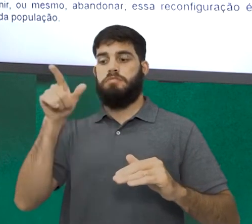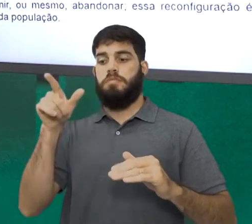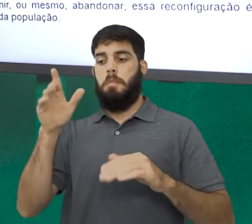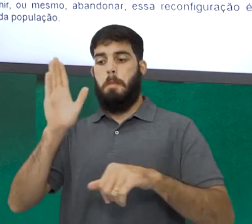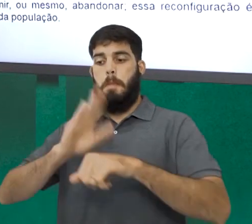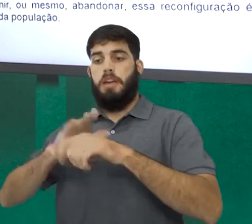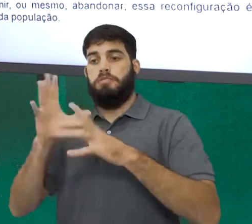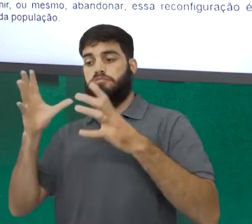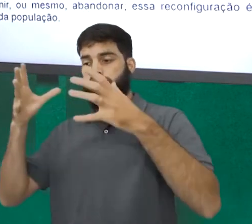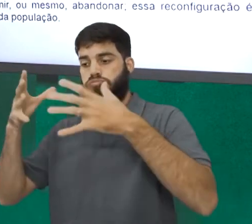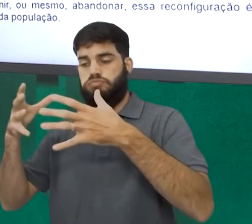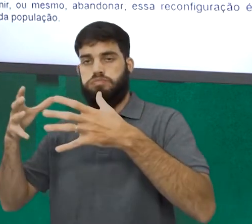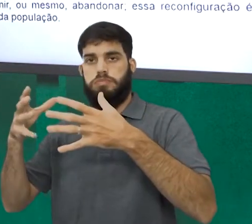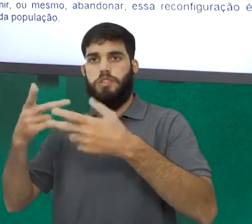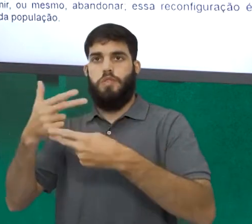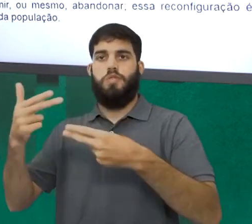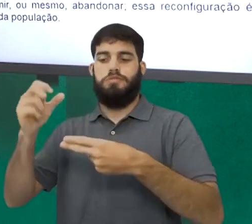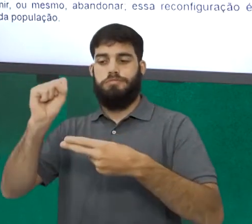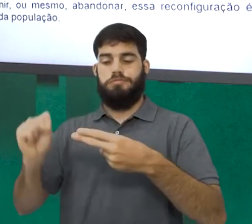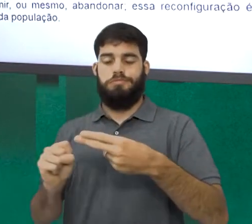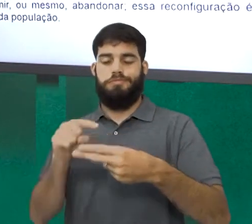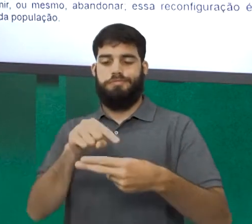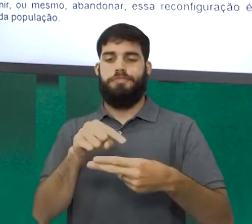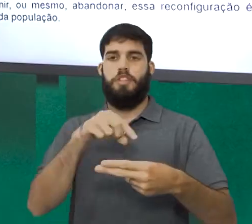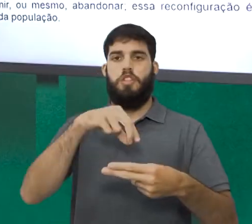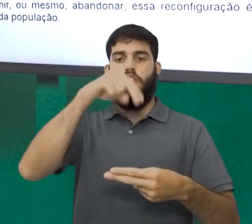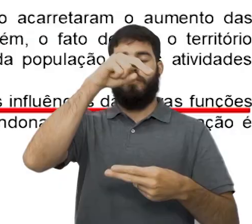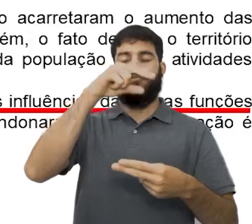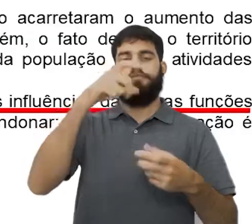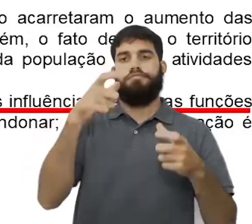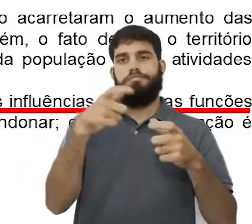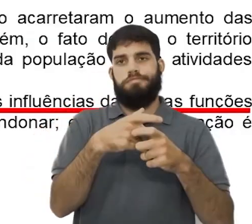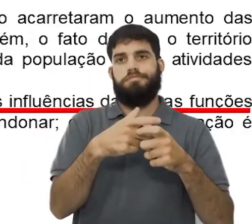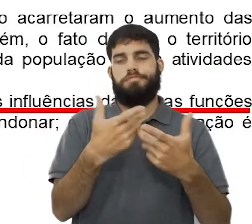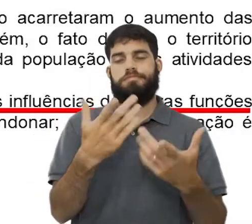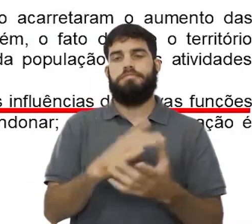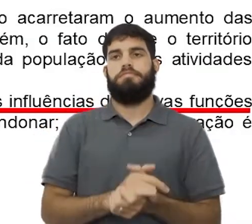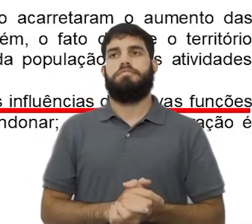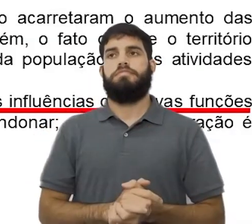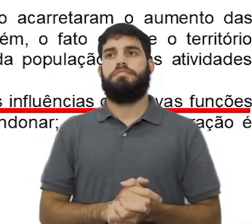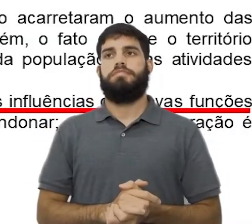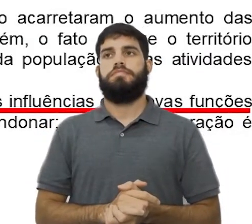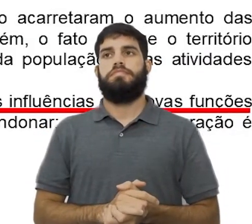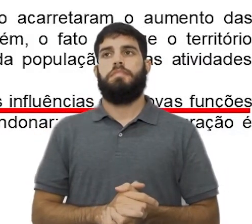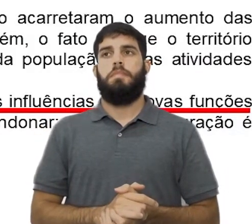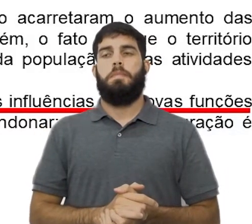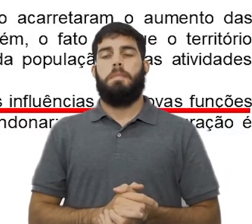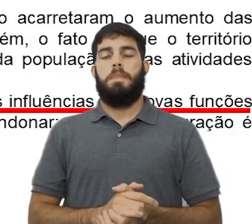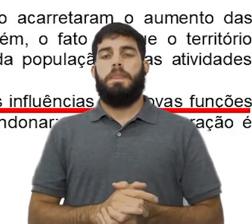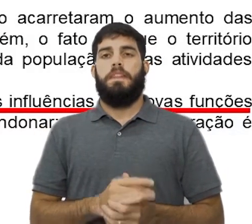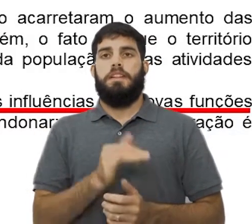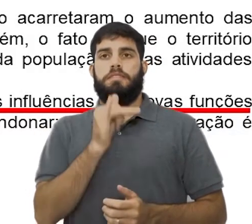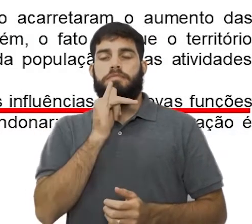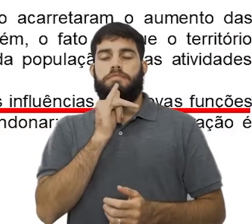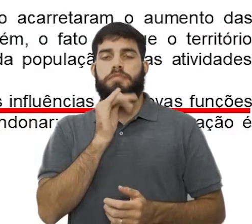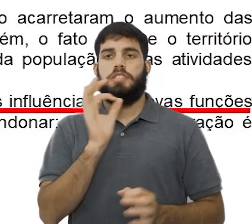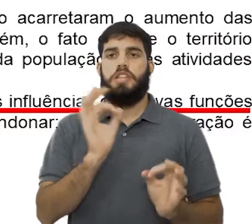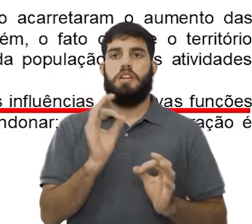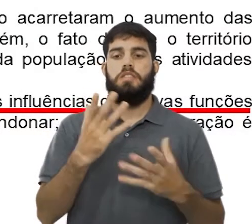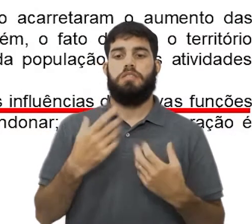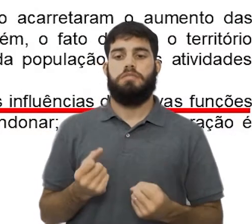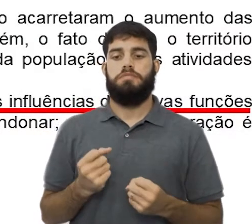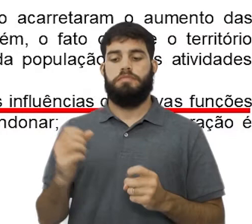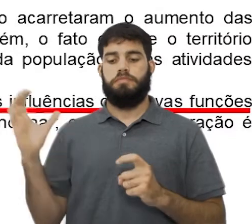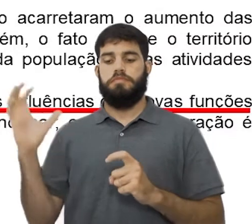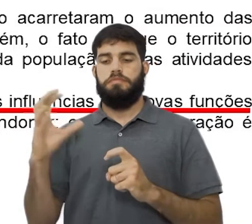em detrimento do outro, inclusive. A última informação, que a reconfiguração do espaço urbano no país não recebe diretamente as